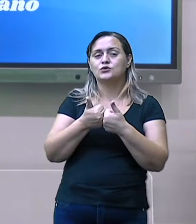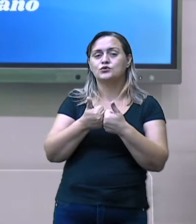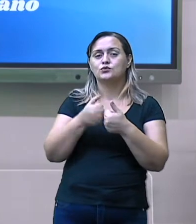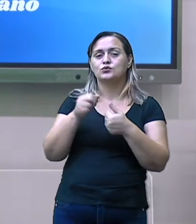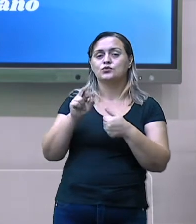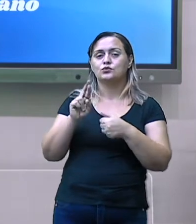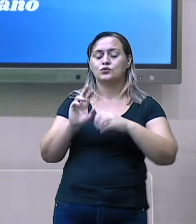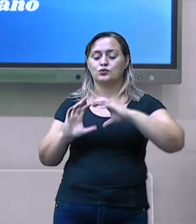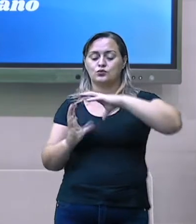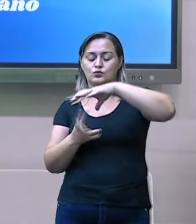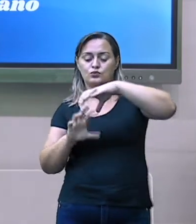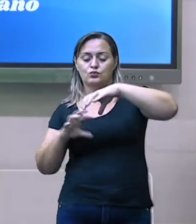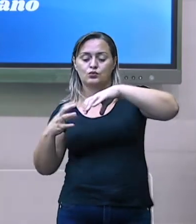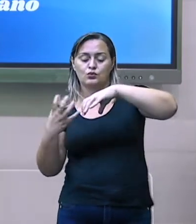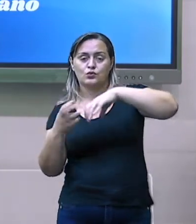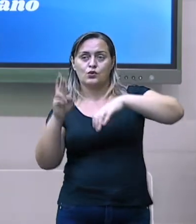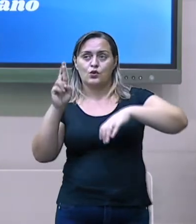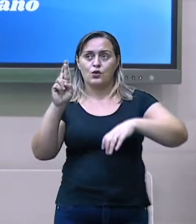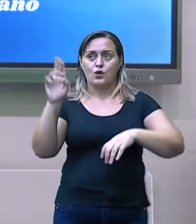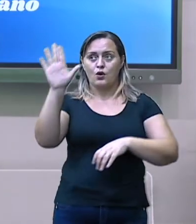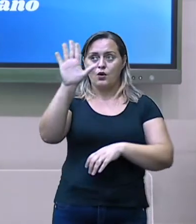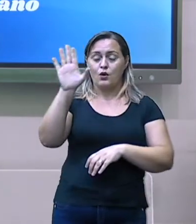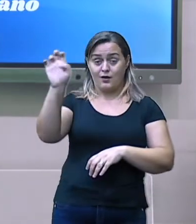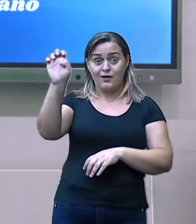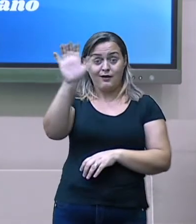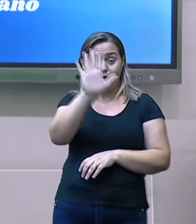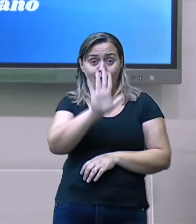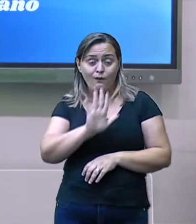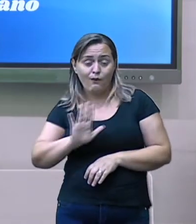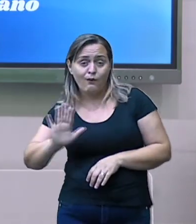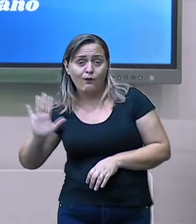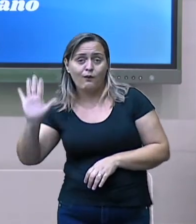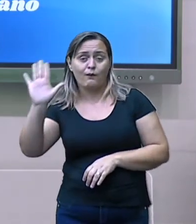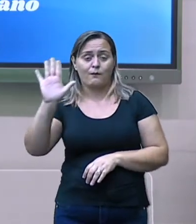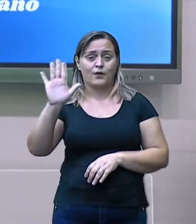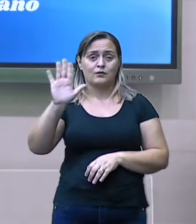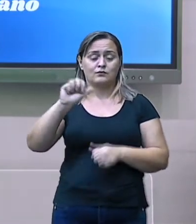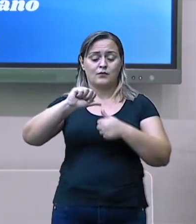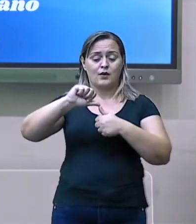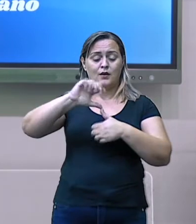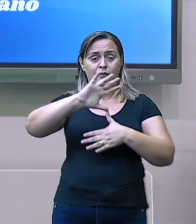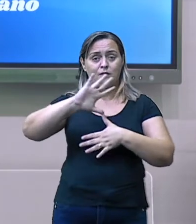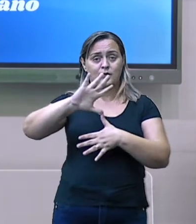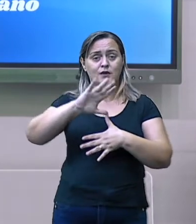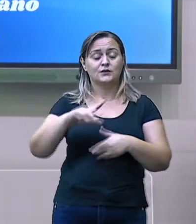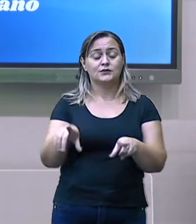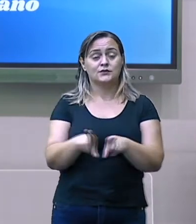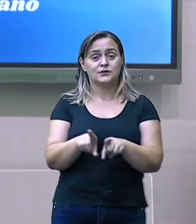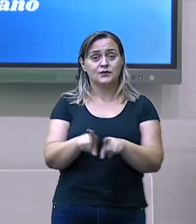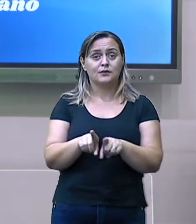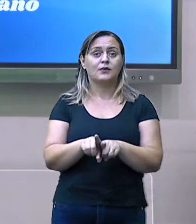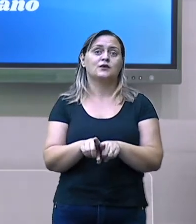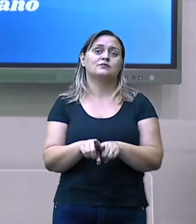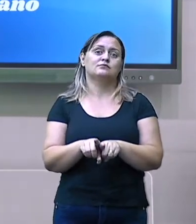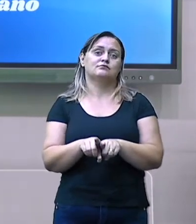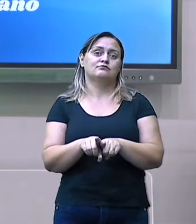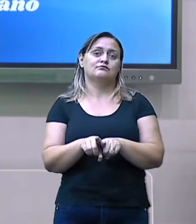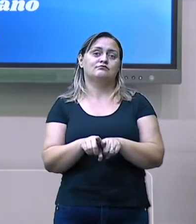as altas latitudes do polo. Então, se você ver ou ouvir alguém